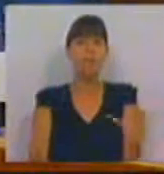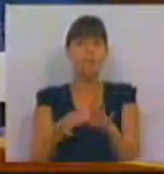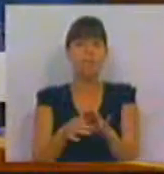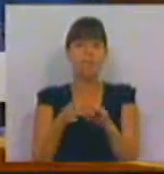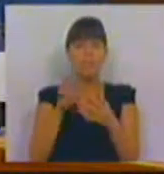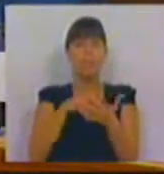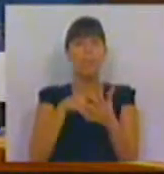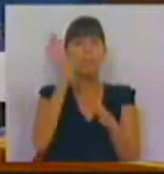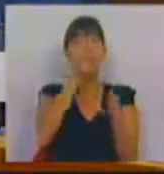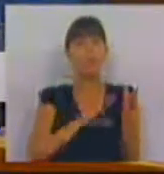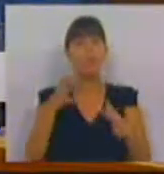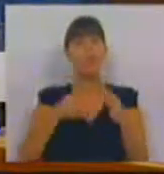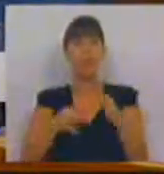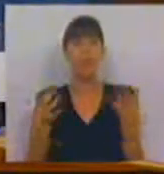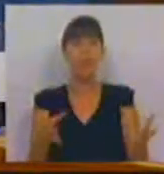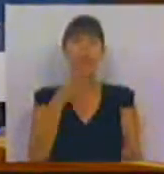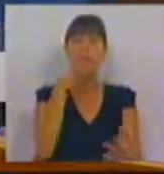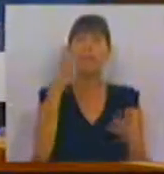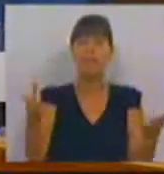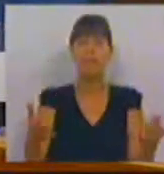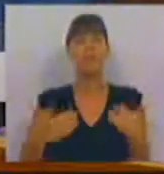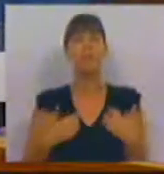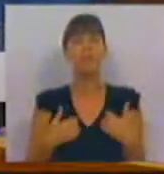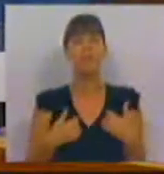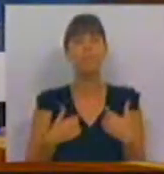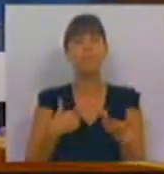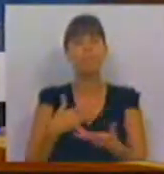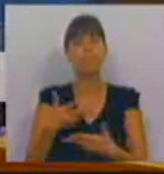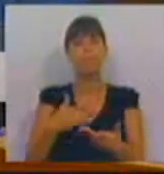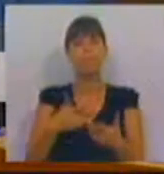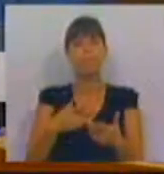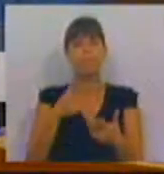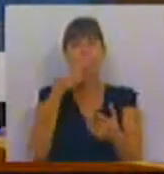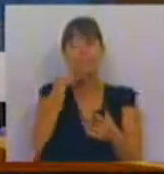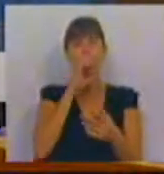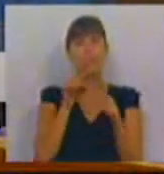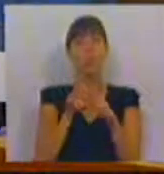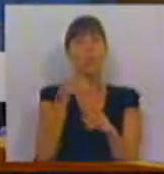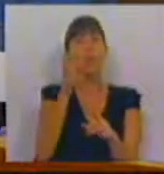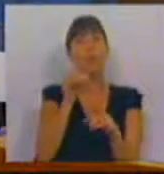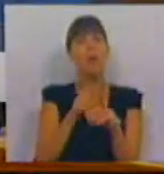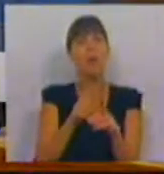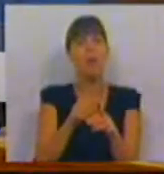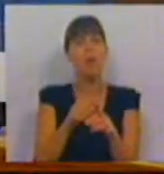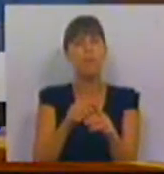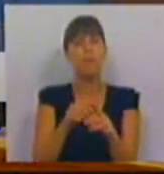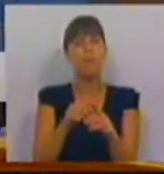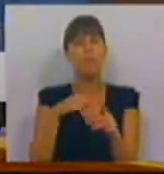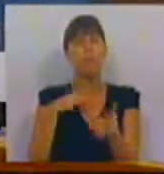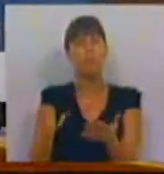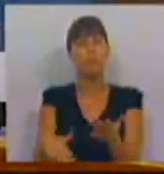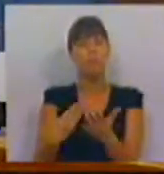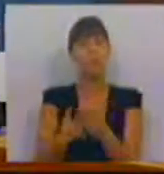judiciário, afirmar que nós denunciamos o unilateralismo do Governo, o Partido Socialista teve... Nós